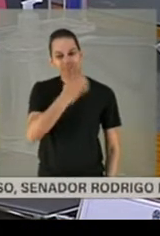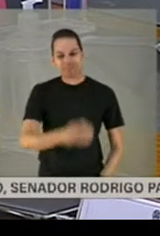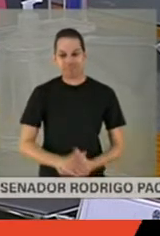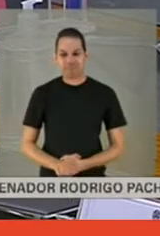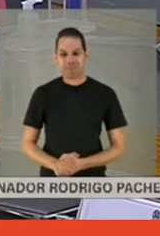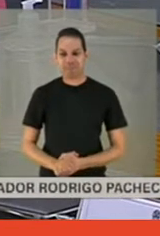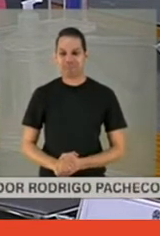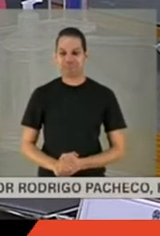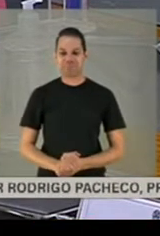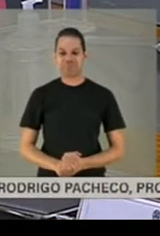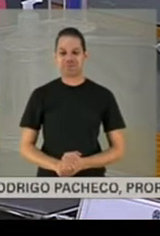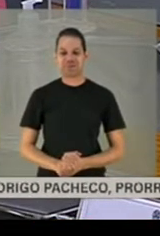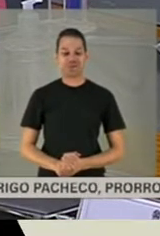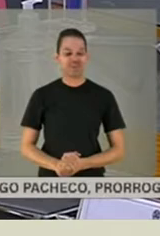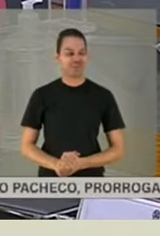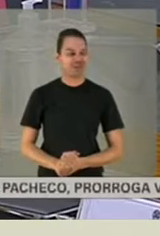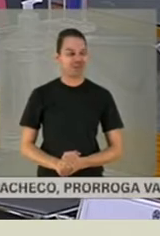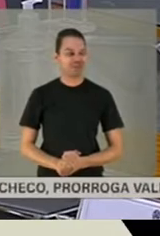Então, desculpa.